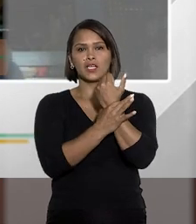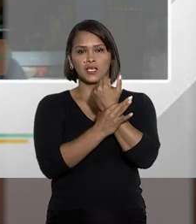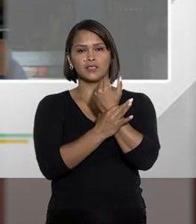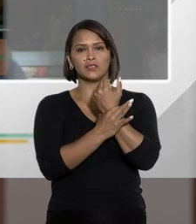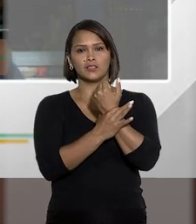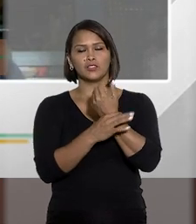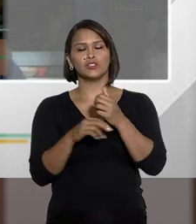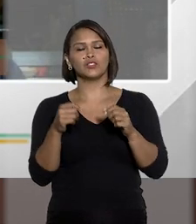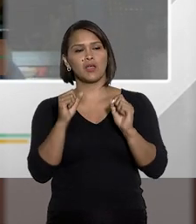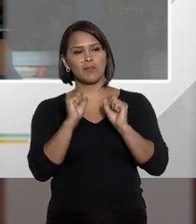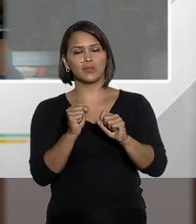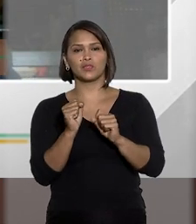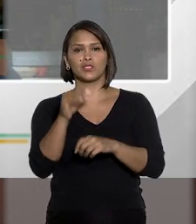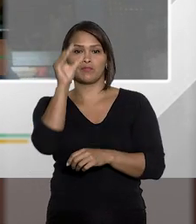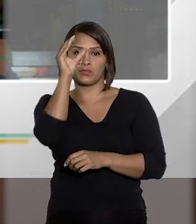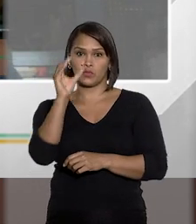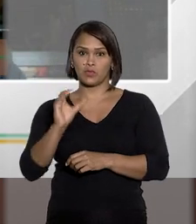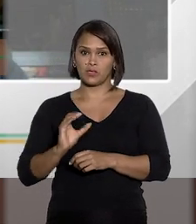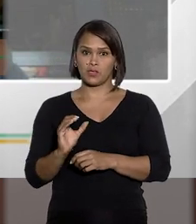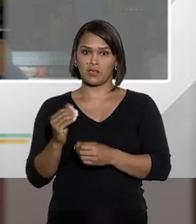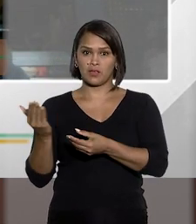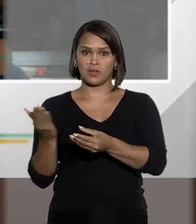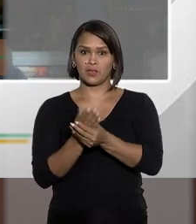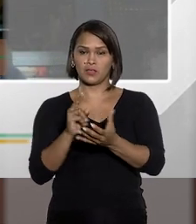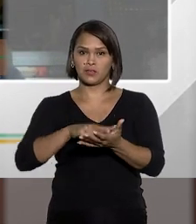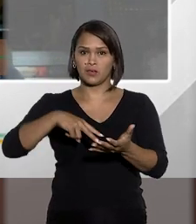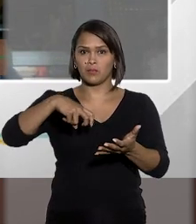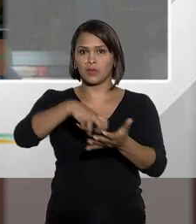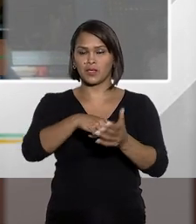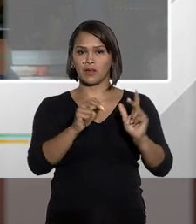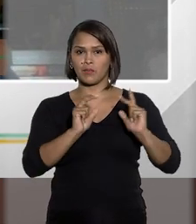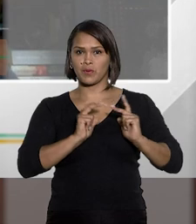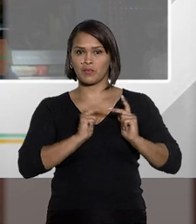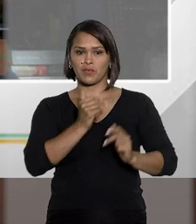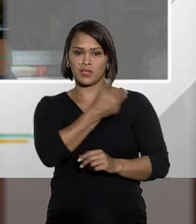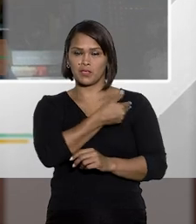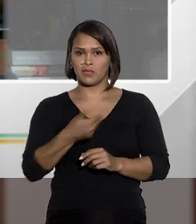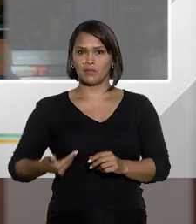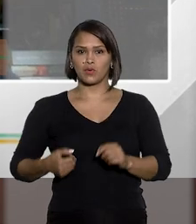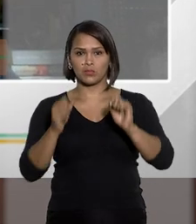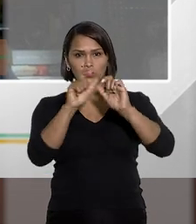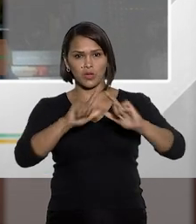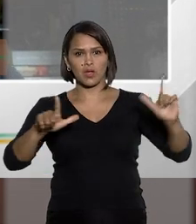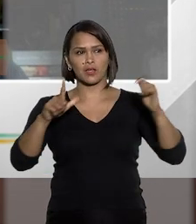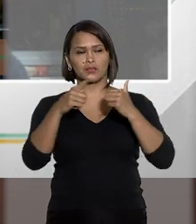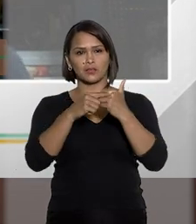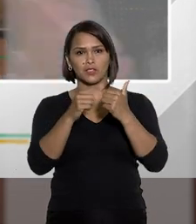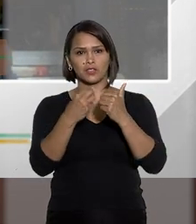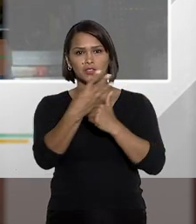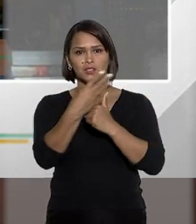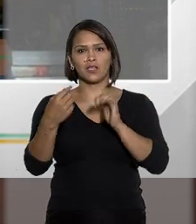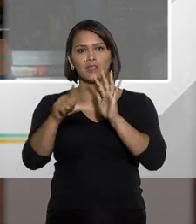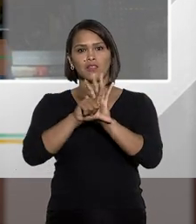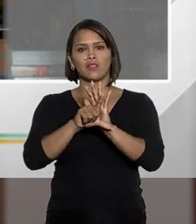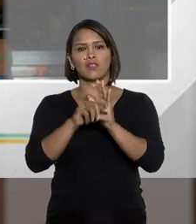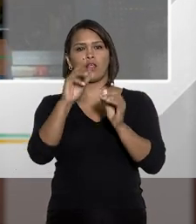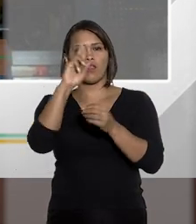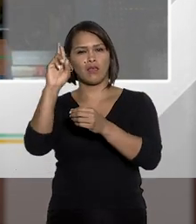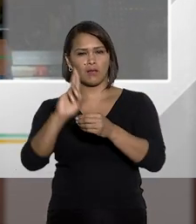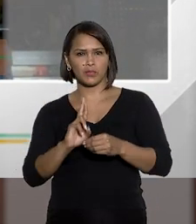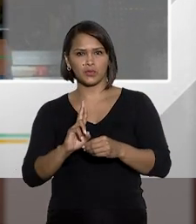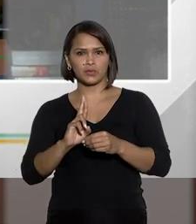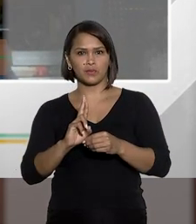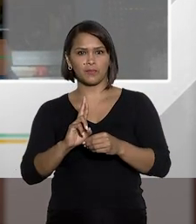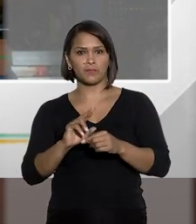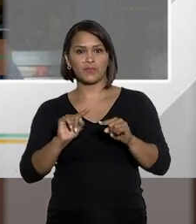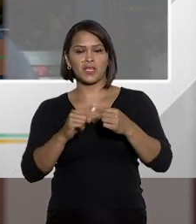garantia constitucional do cidadão. E a ação penal privada subsidiária da pública está estampada no artigo 3º da lei de abuso